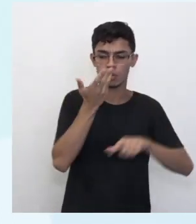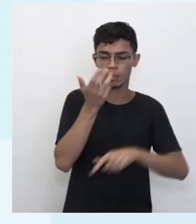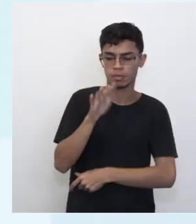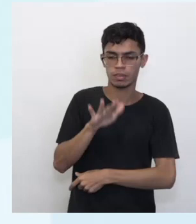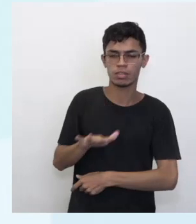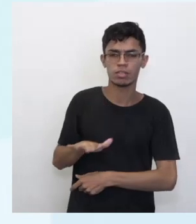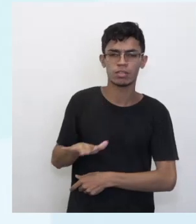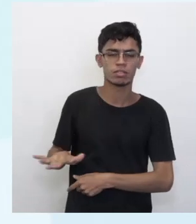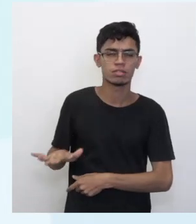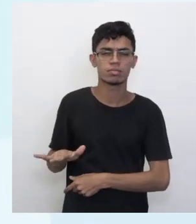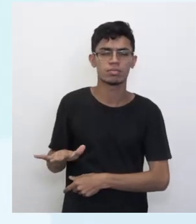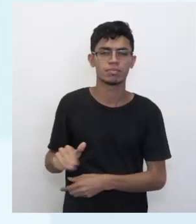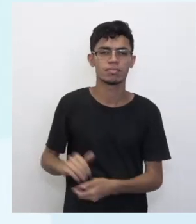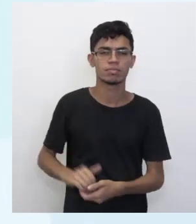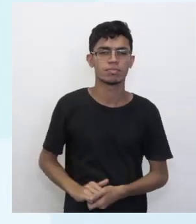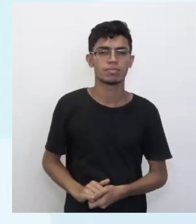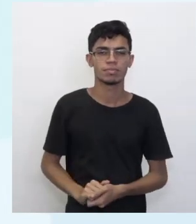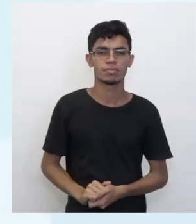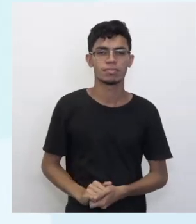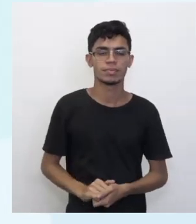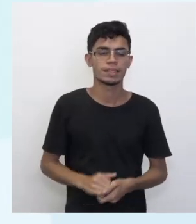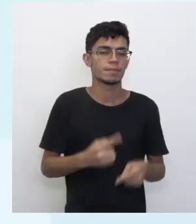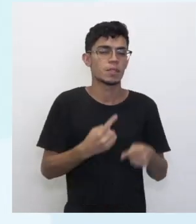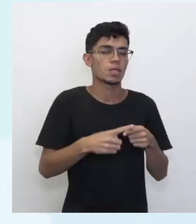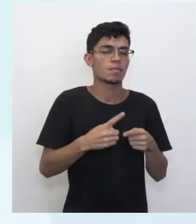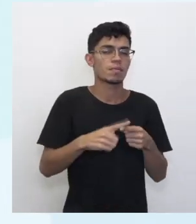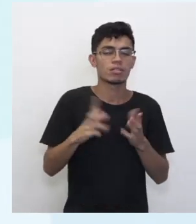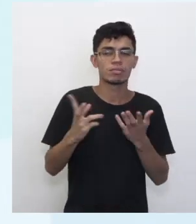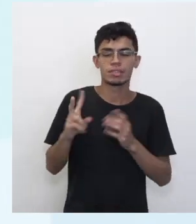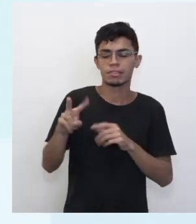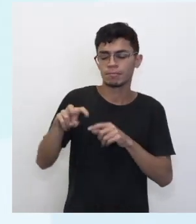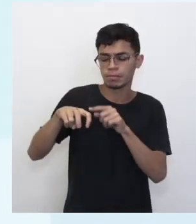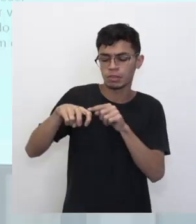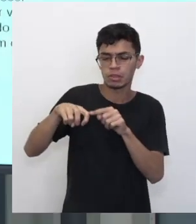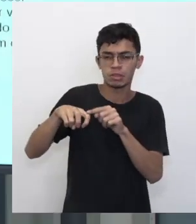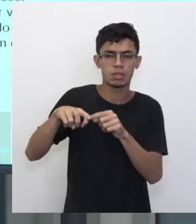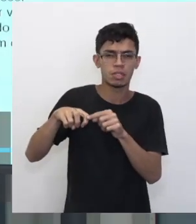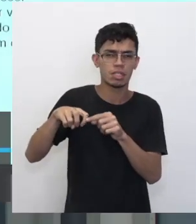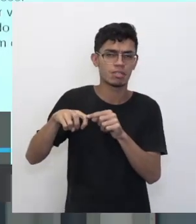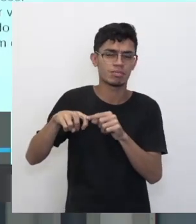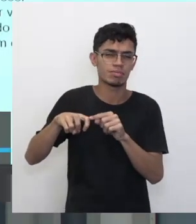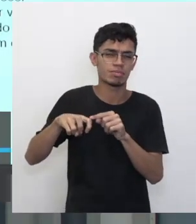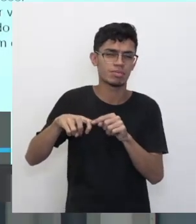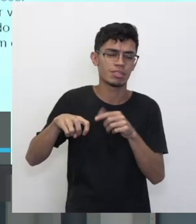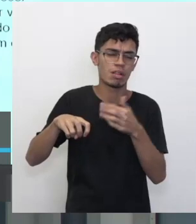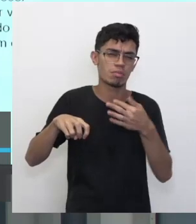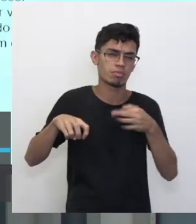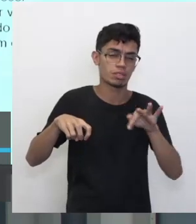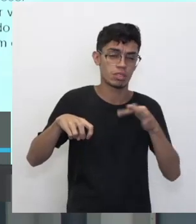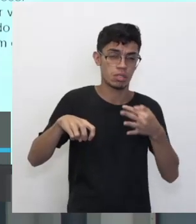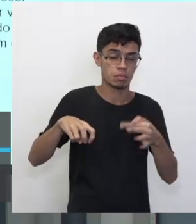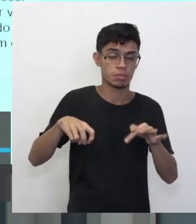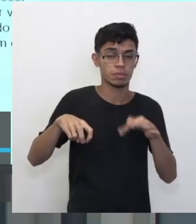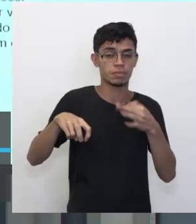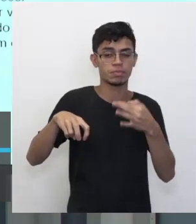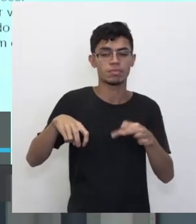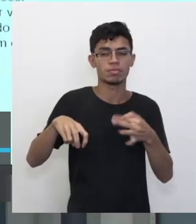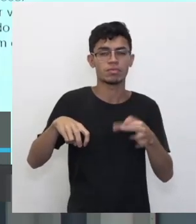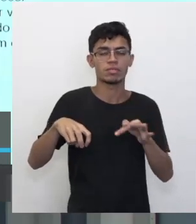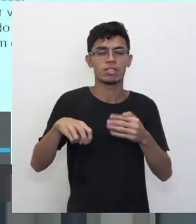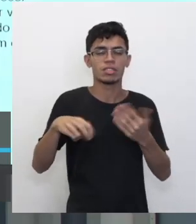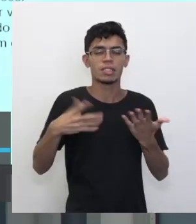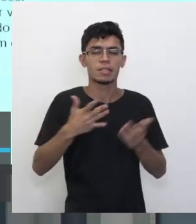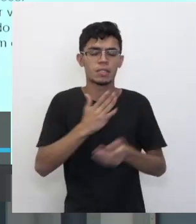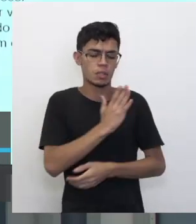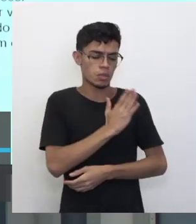quando a gente cresce, quer voltar a ser criança, né? Porque um joelho ralado... Essa frase é maravilhosa, meu. É que um joelho ralado dói bem